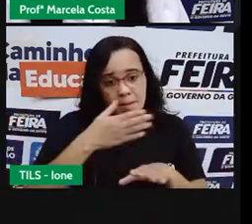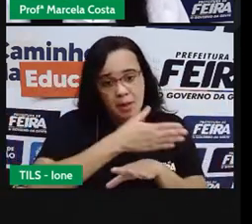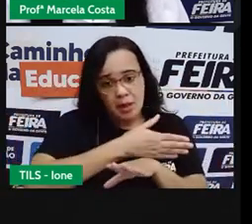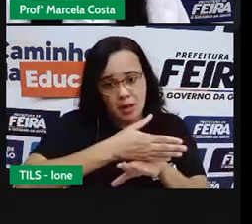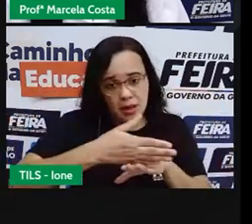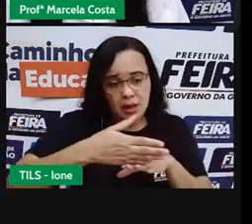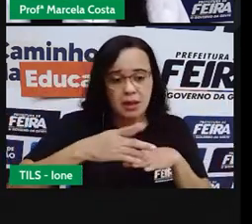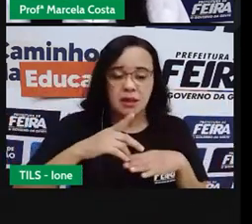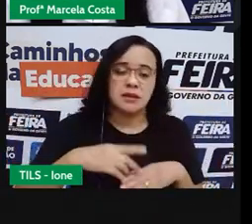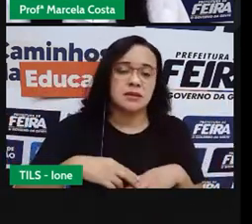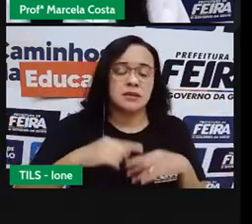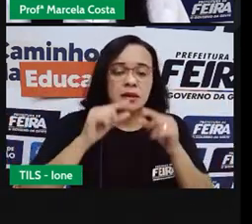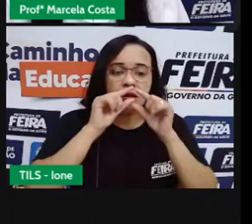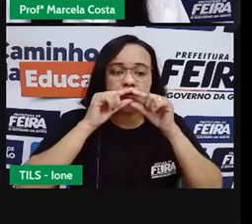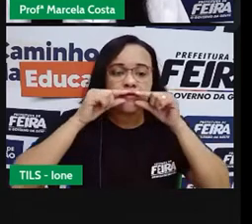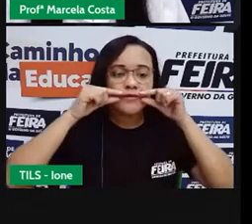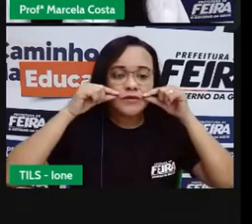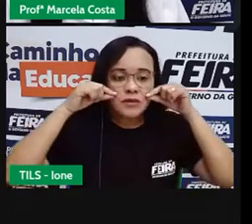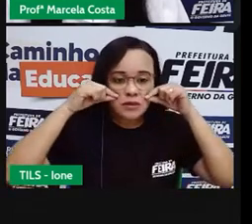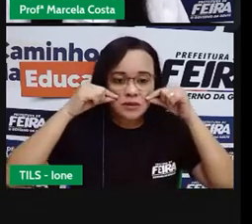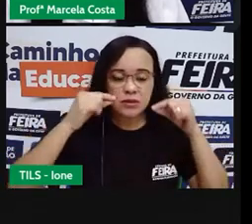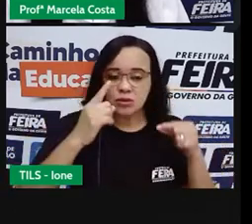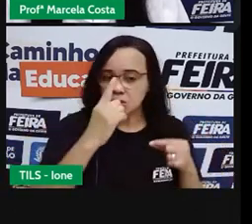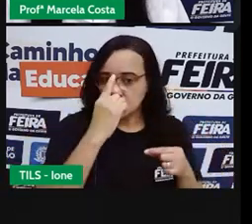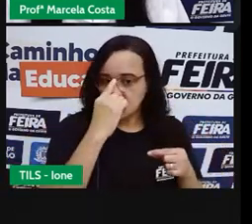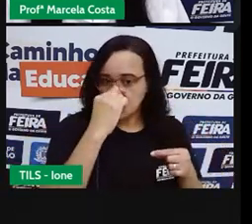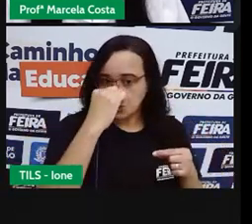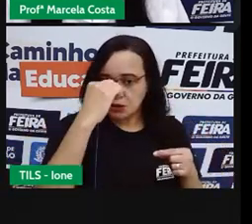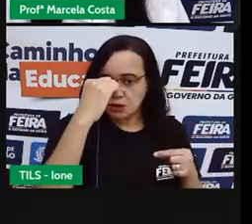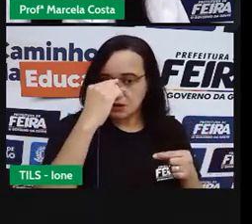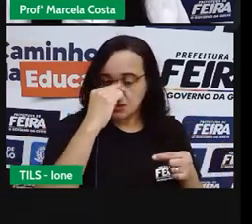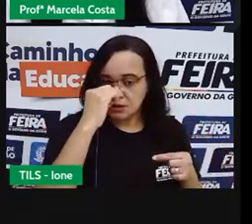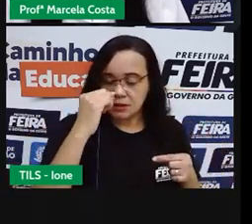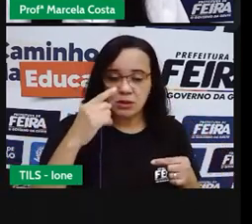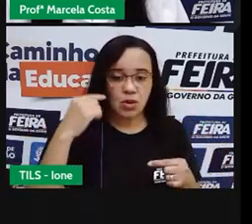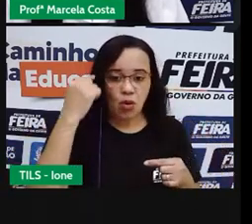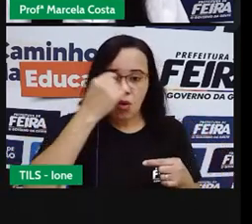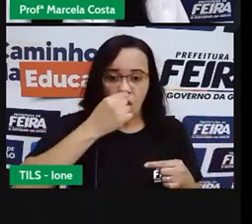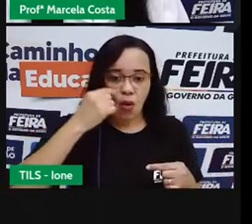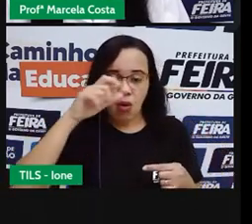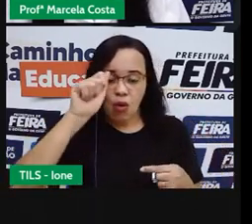Nariz Fino Olhos Azuis